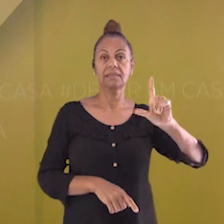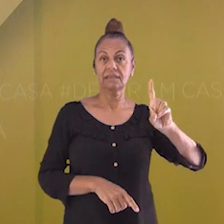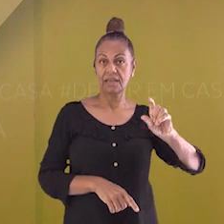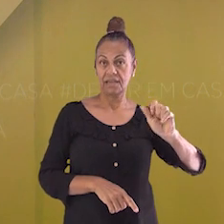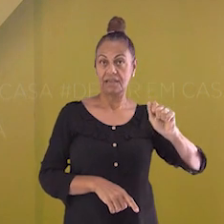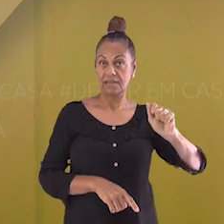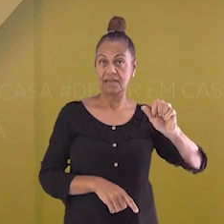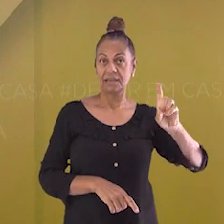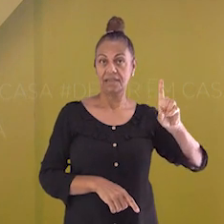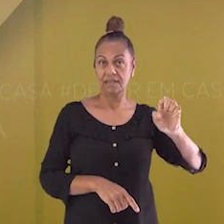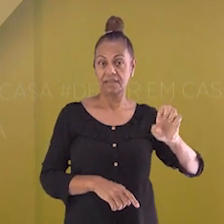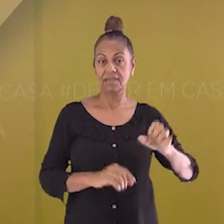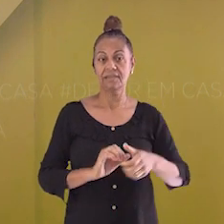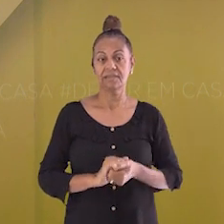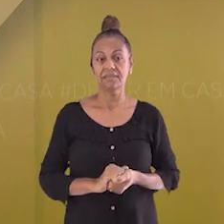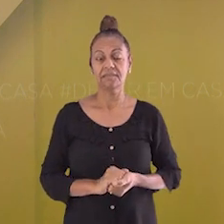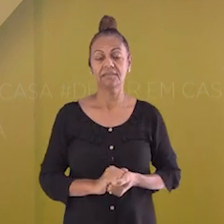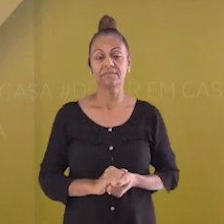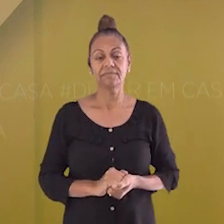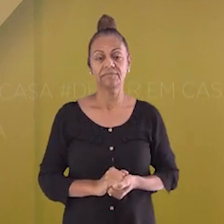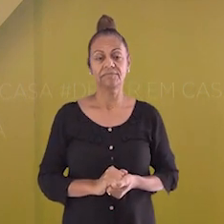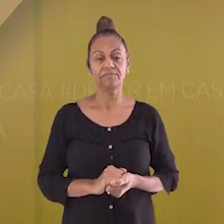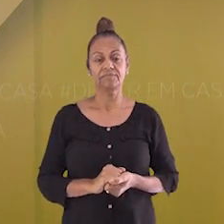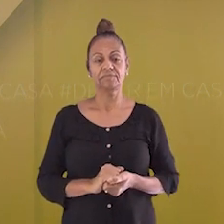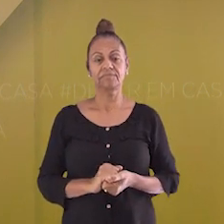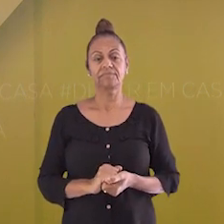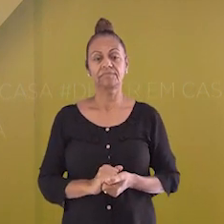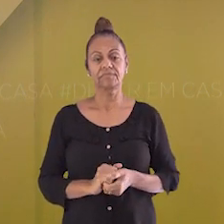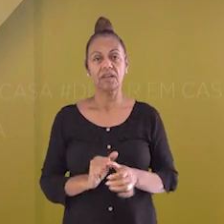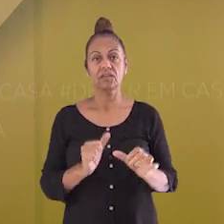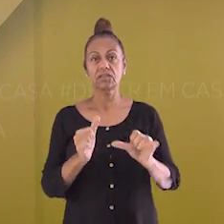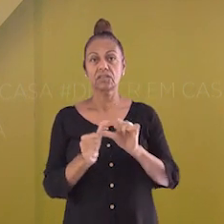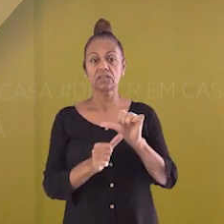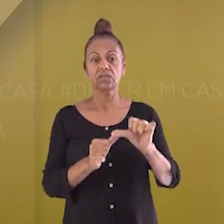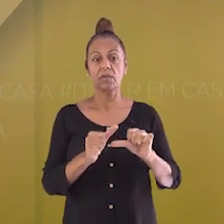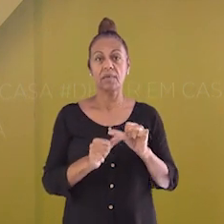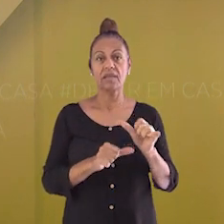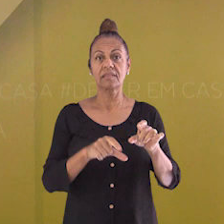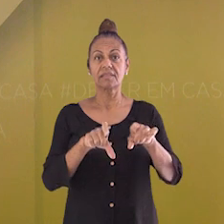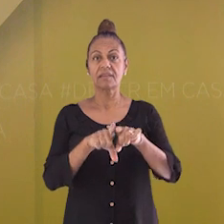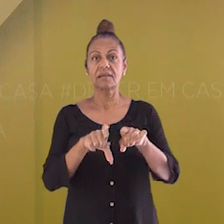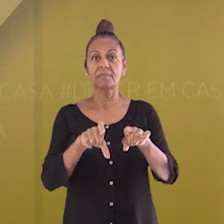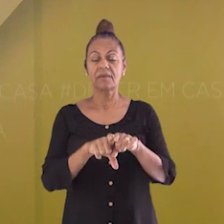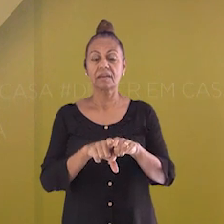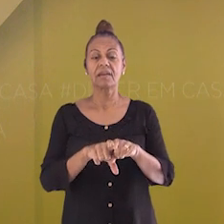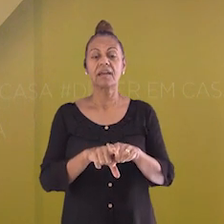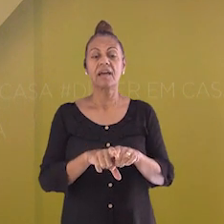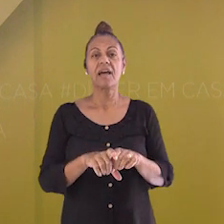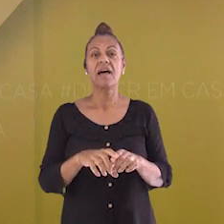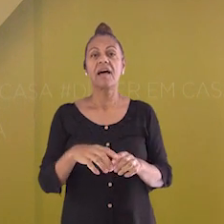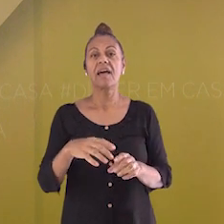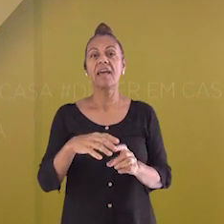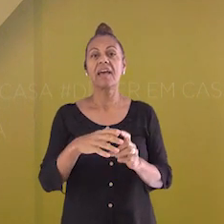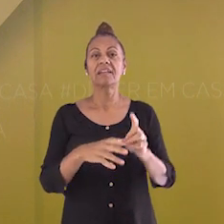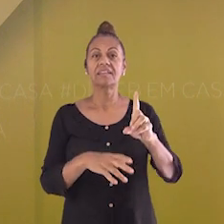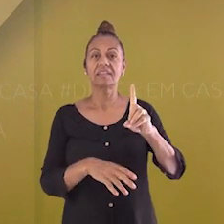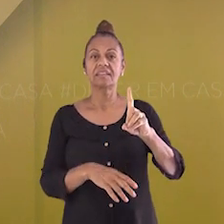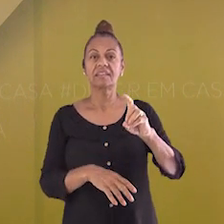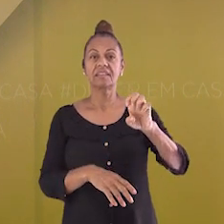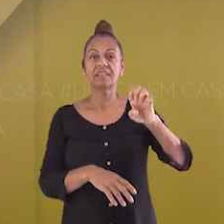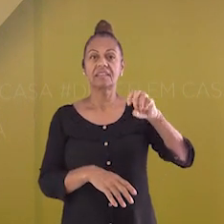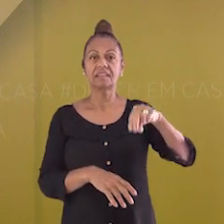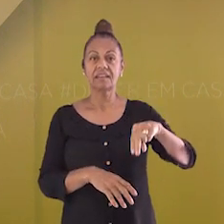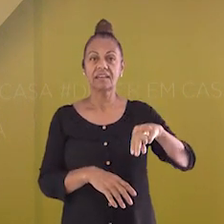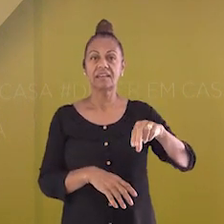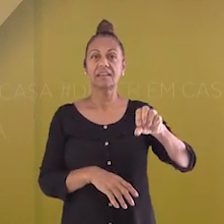formarem em fio. Nós temos também a densidade, que nós vamos ver logo mais um exemplo dela, que é